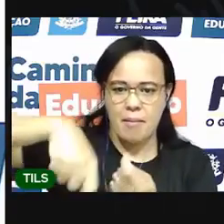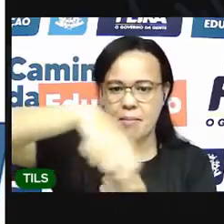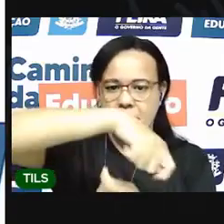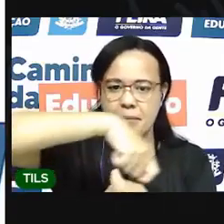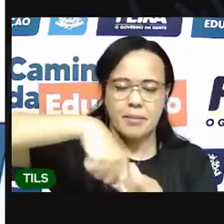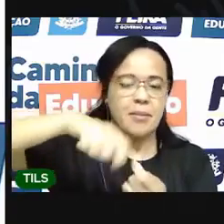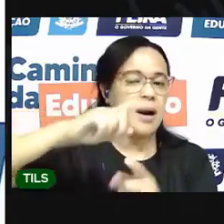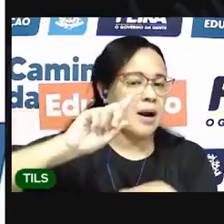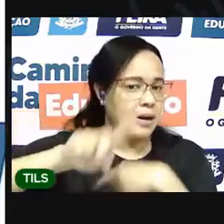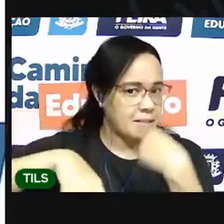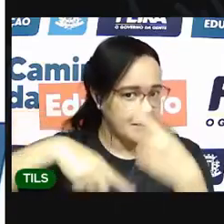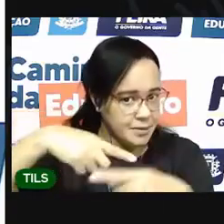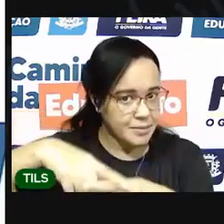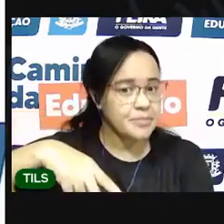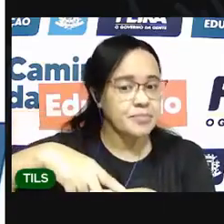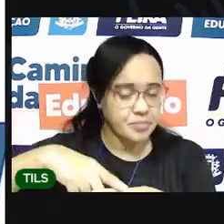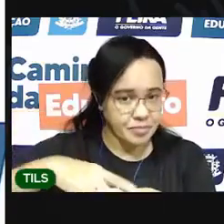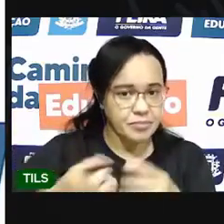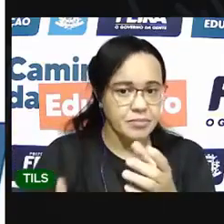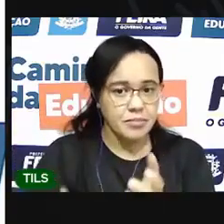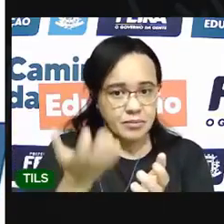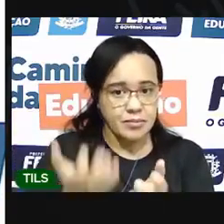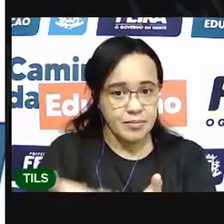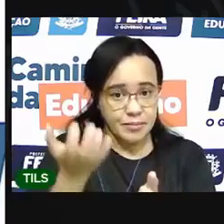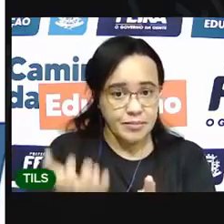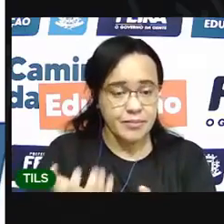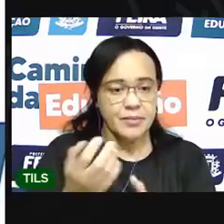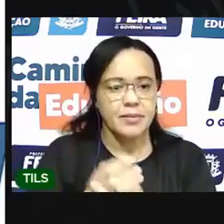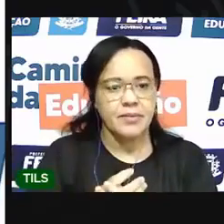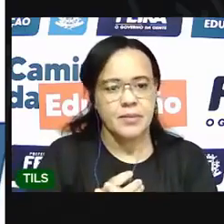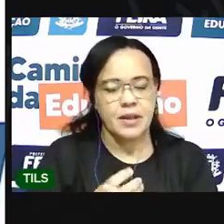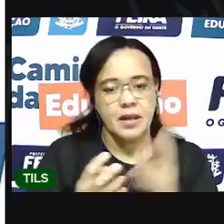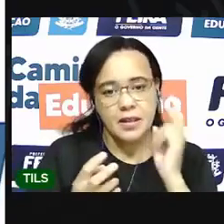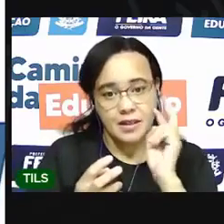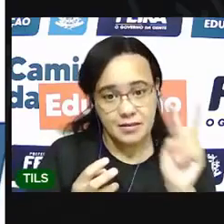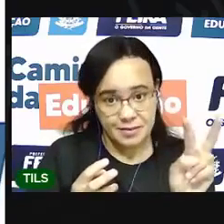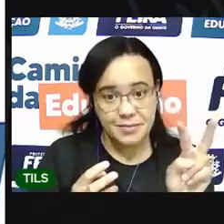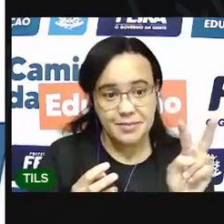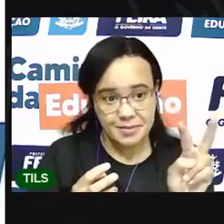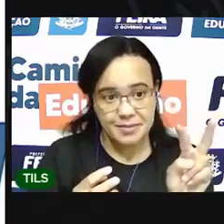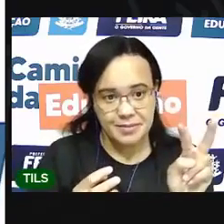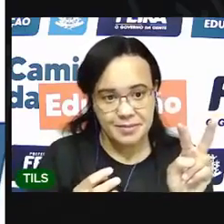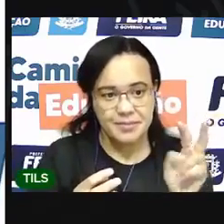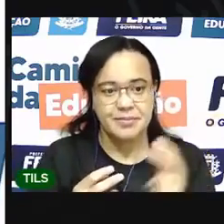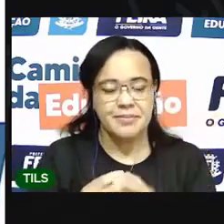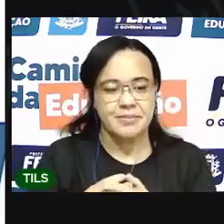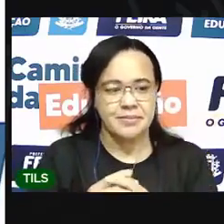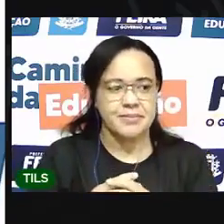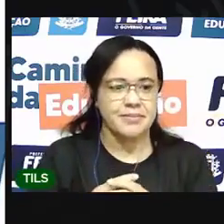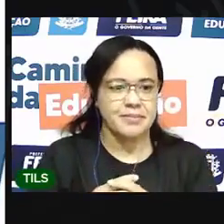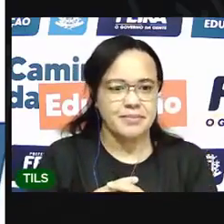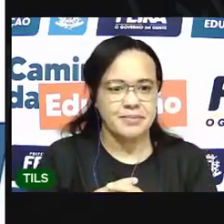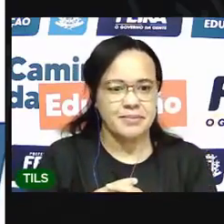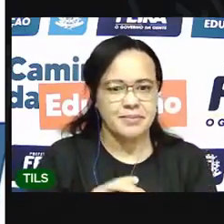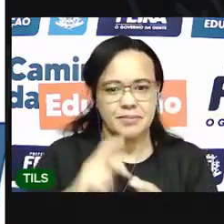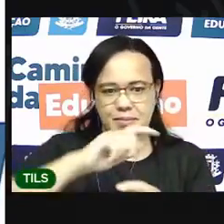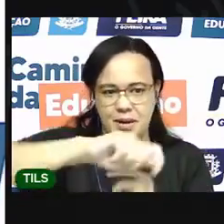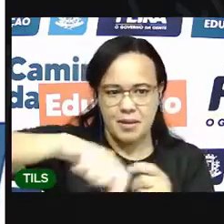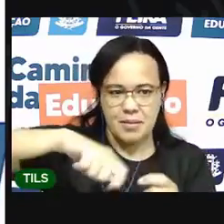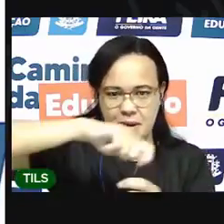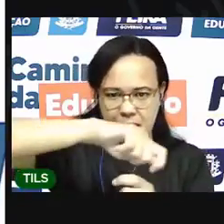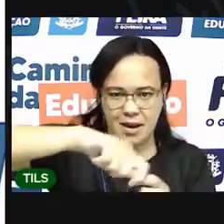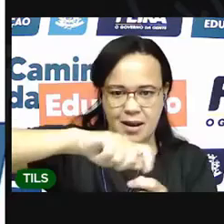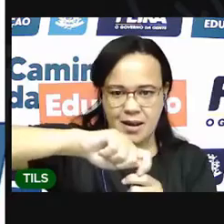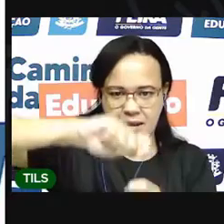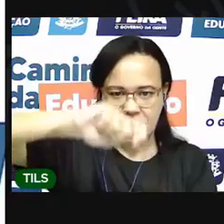depois para amarrar a sua peteca. Ó, já estou com a minha tira aqui, que vai